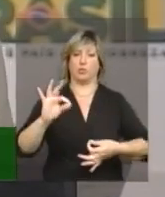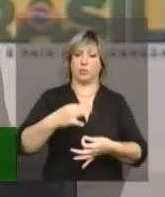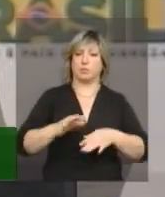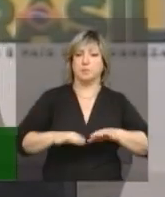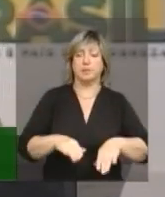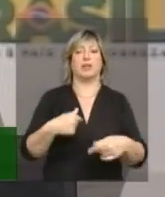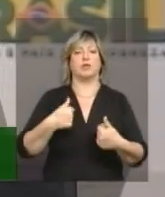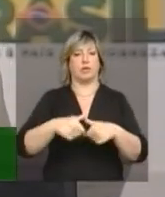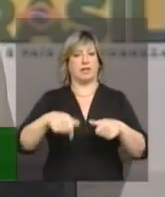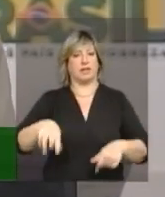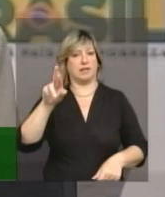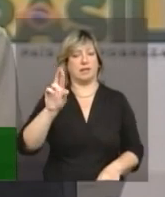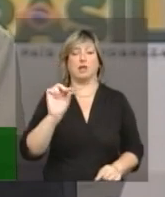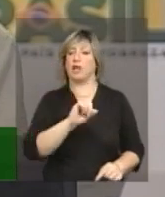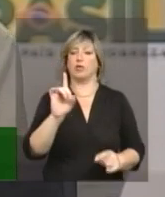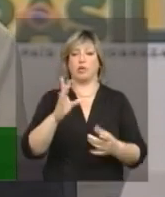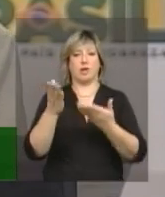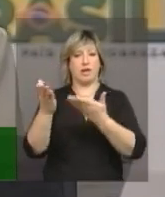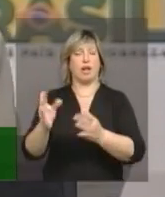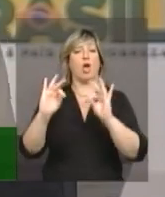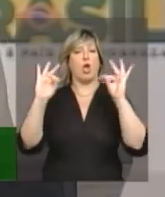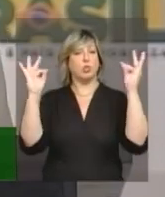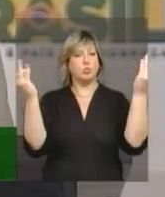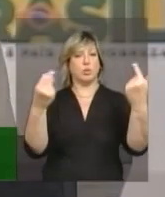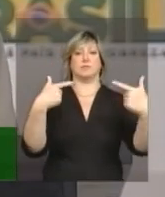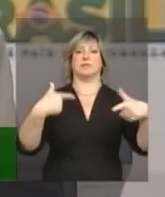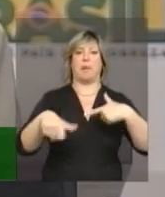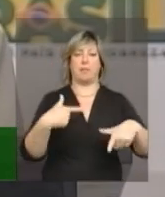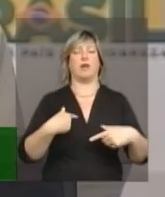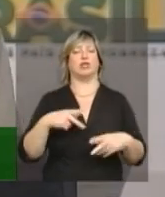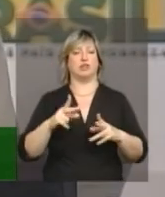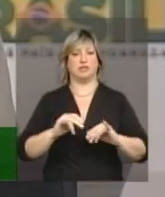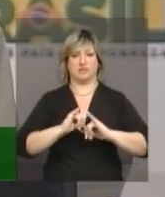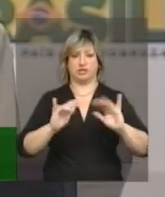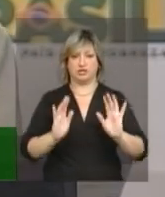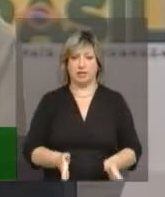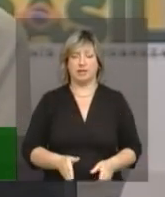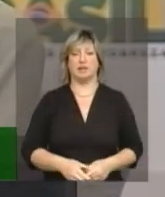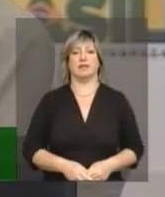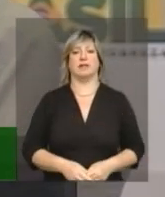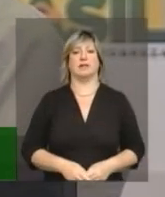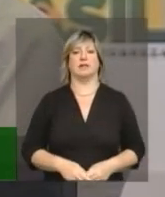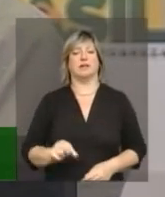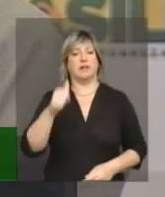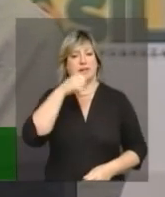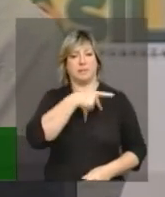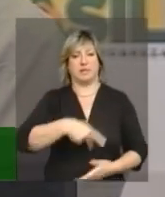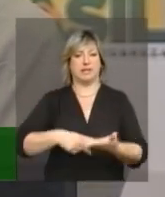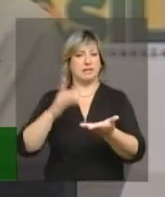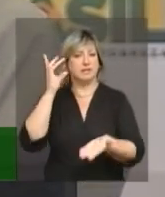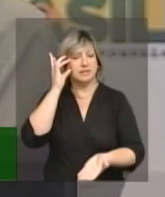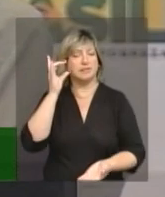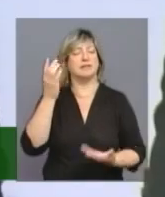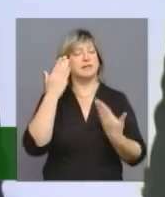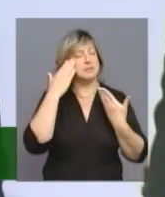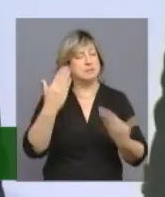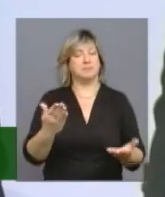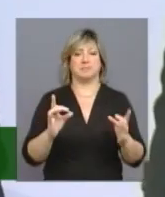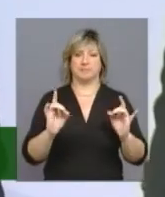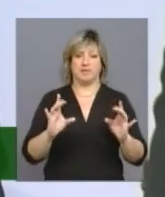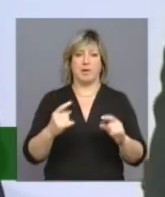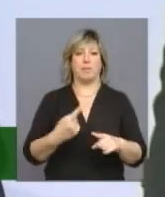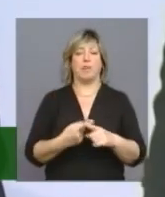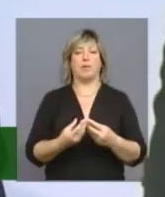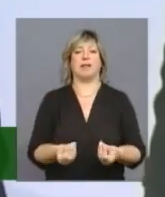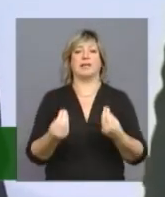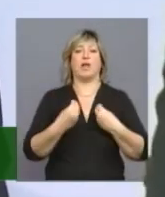representando, não só elas, mas todos os empreendimentos, como eu já falei. A presidente Dilma, em especial, por nos